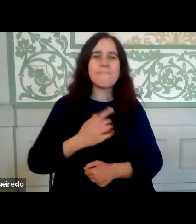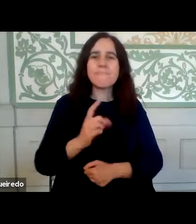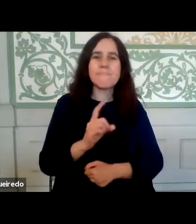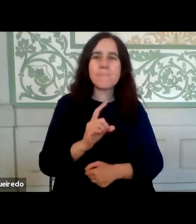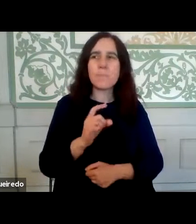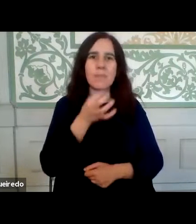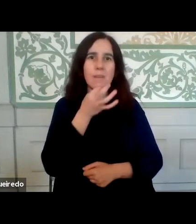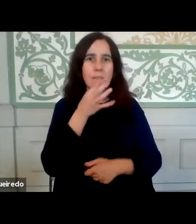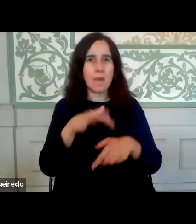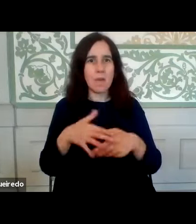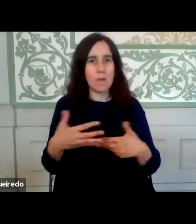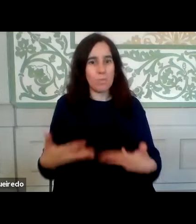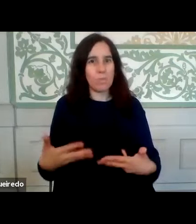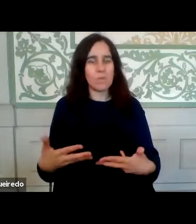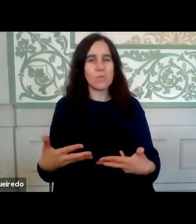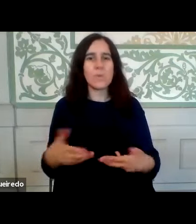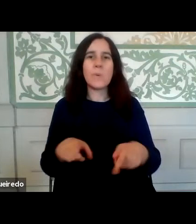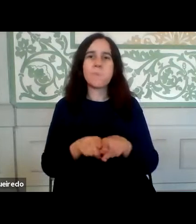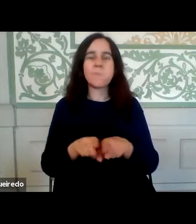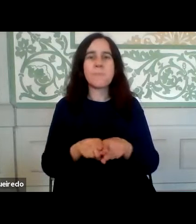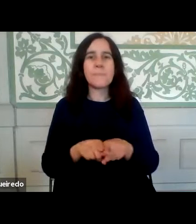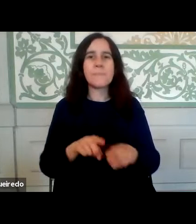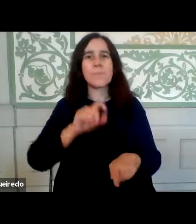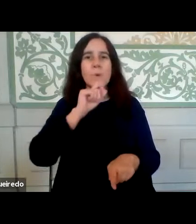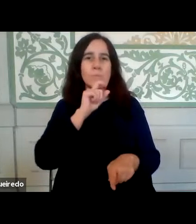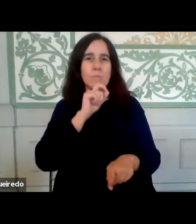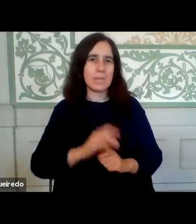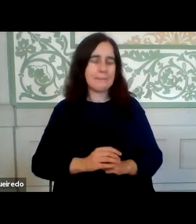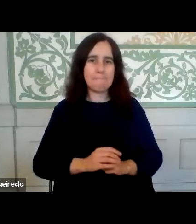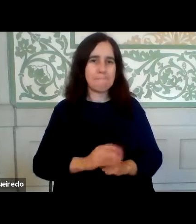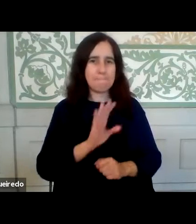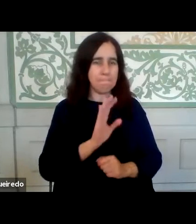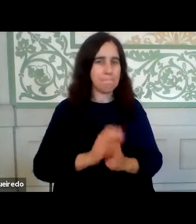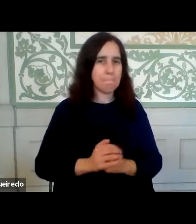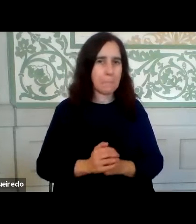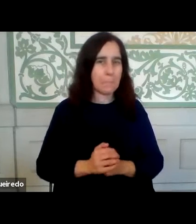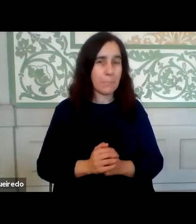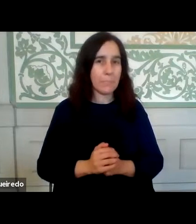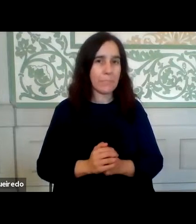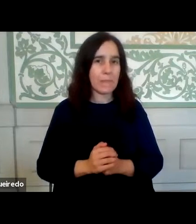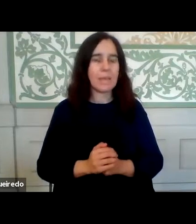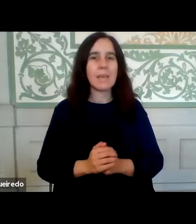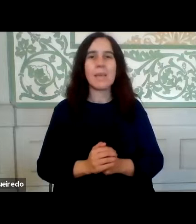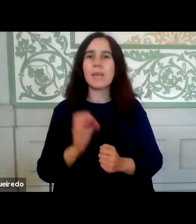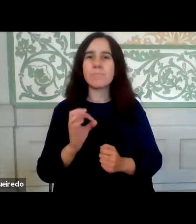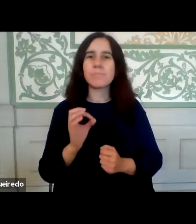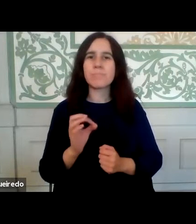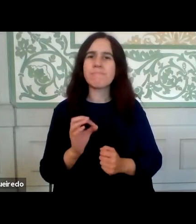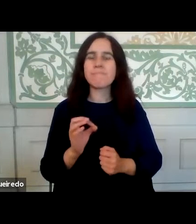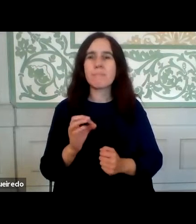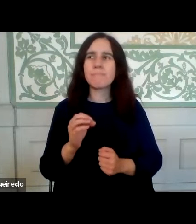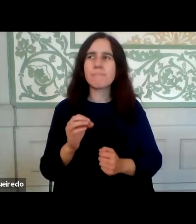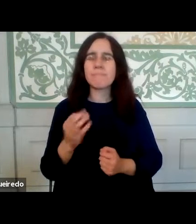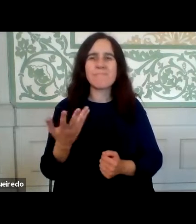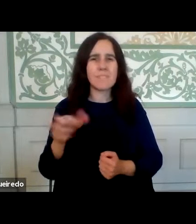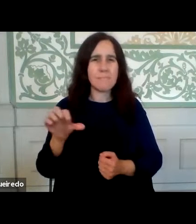do atual momento como uma oportunidade, é demasiado mau para